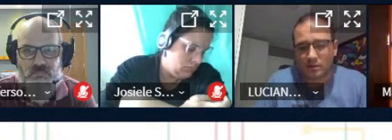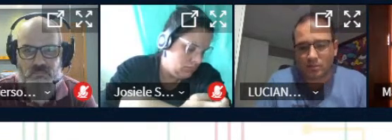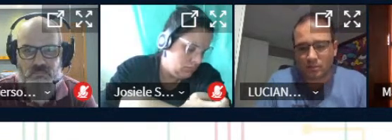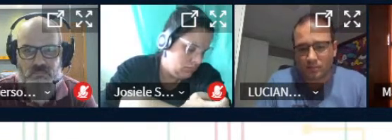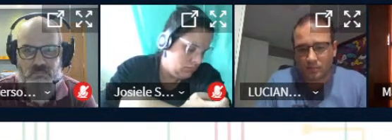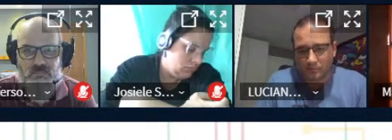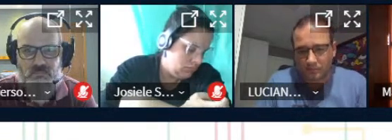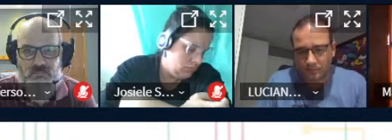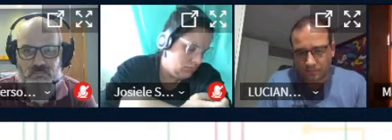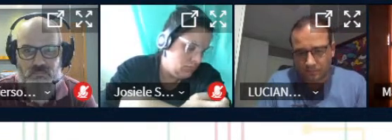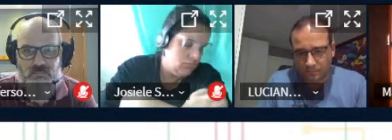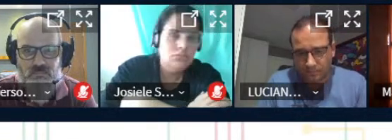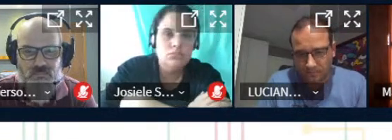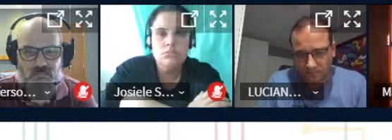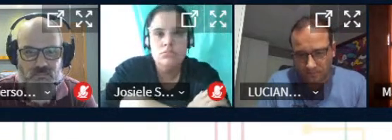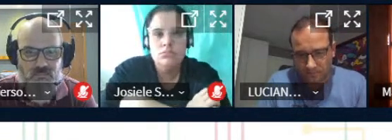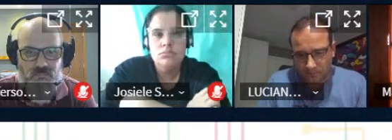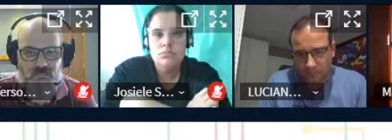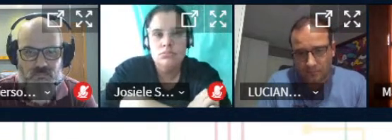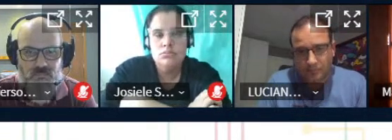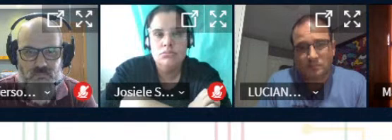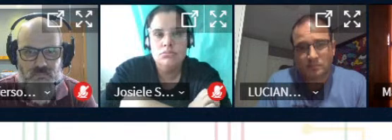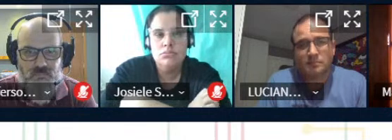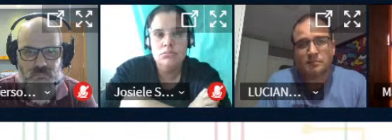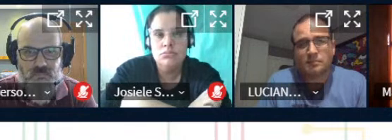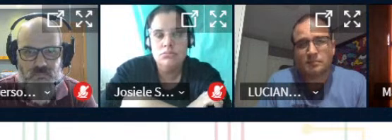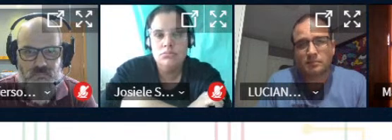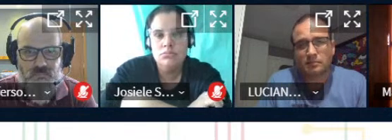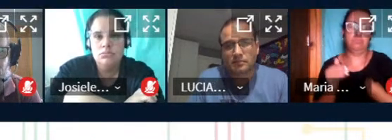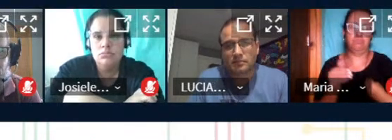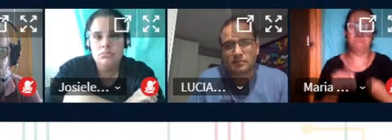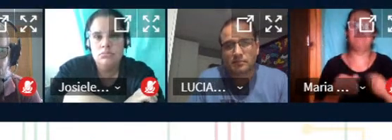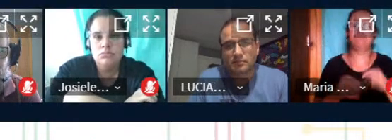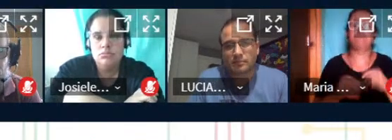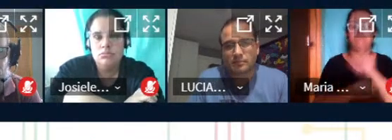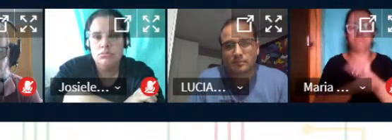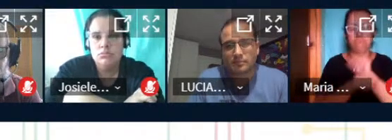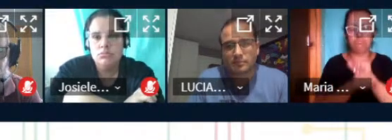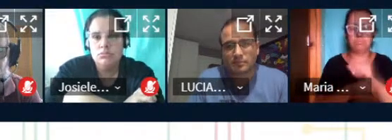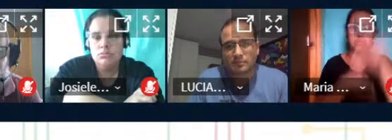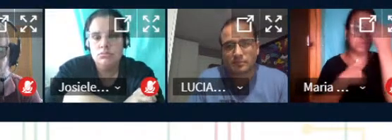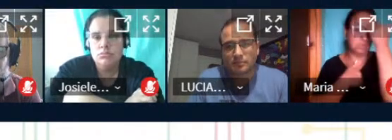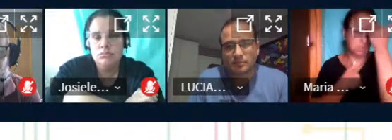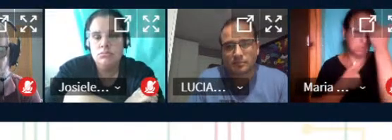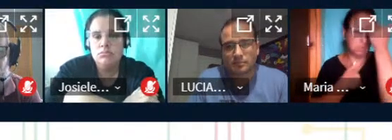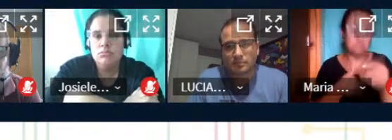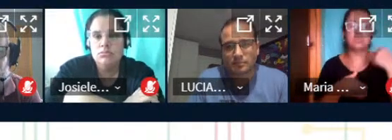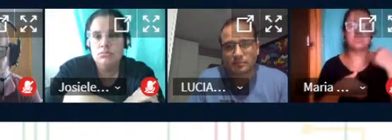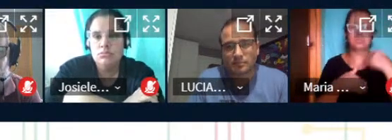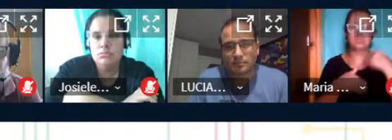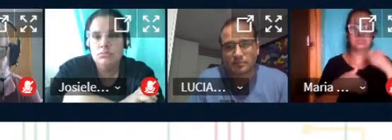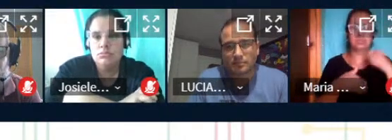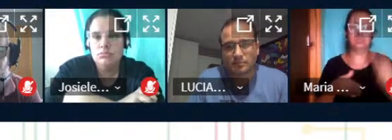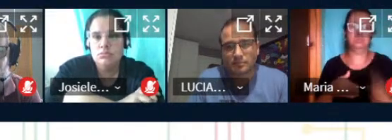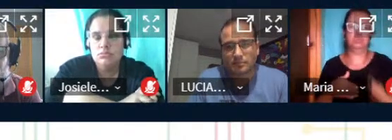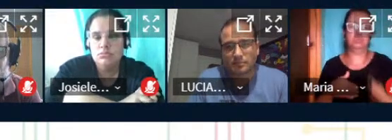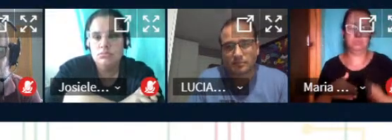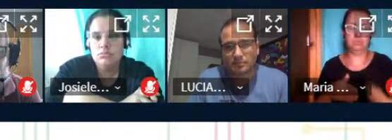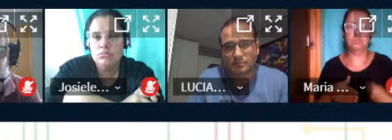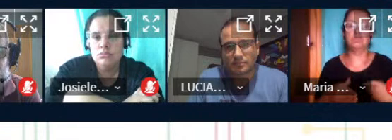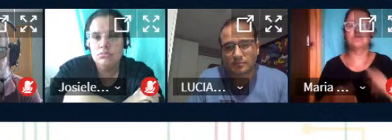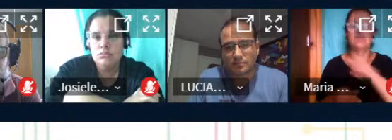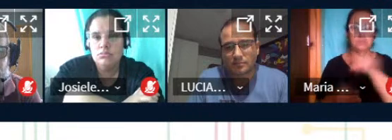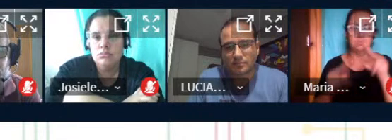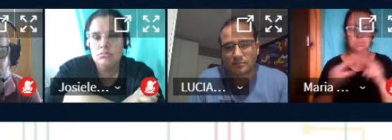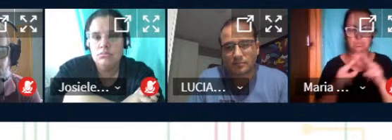do dia de hoje no mais aguardamos agradecemos novamente reitero aqui a necessidade da presença de vocês online